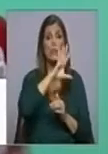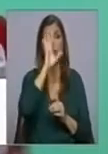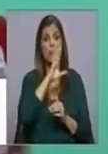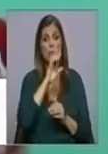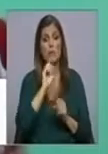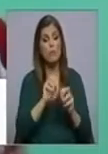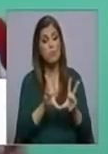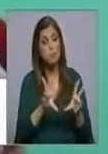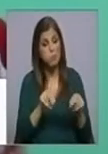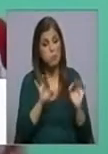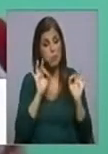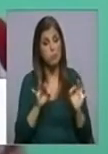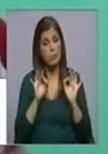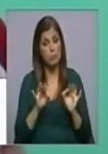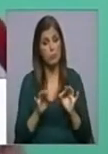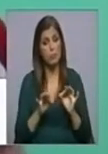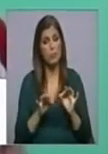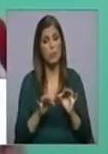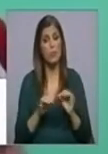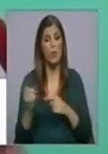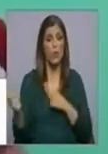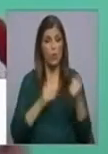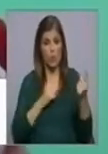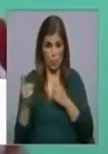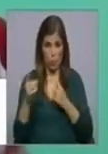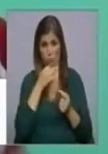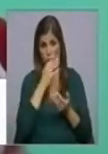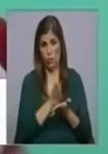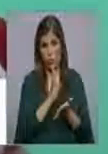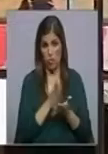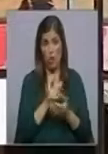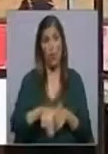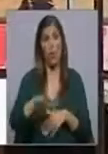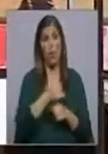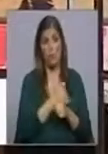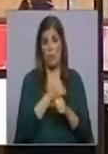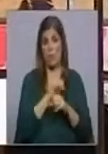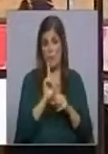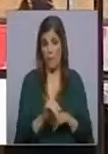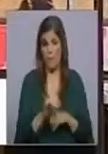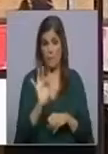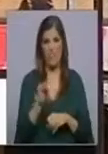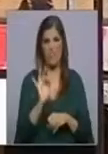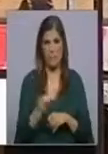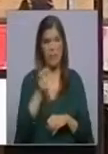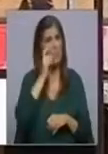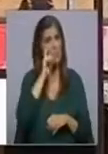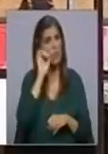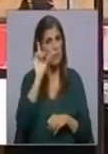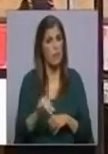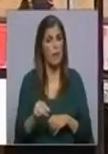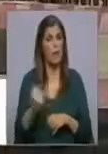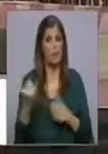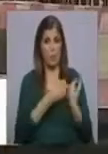higienização, quer da parte dos transportes, como já falámos, quer dos locais de trabalho. A Federação defende ainda que as